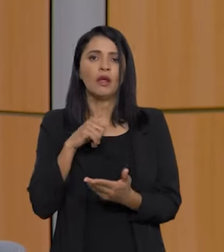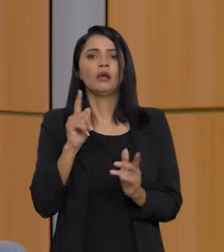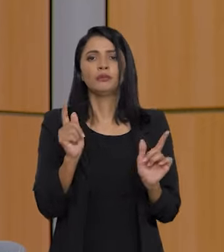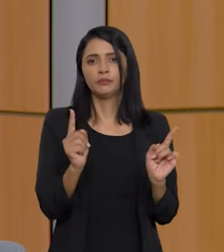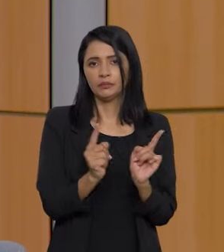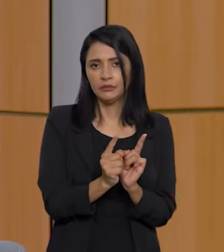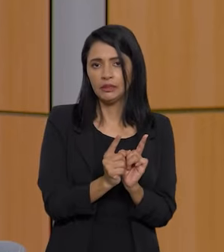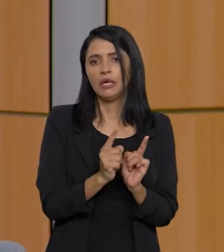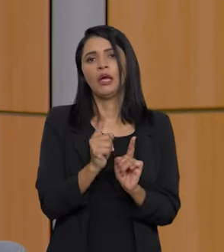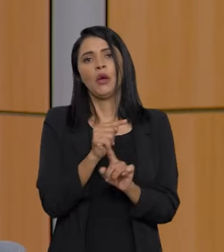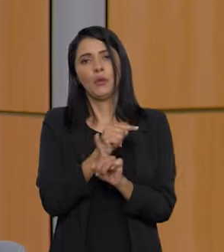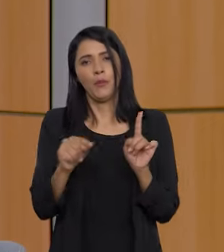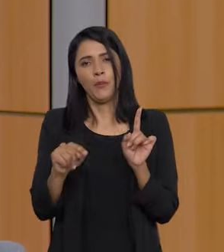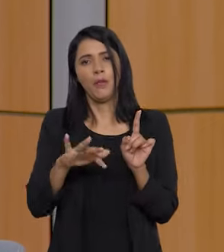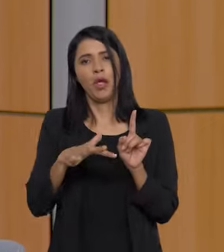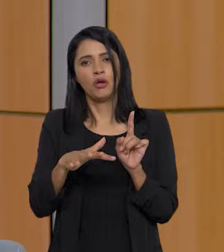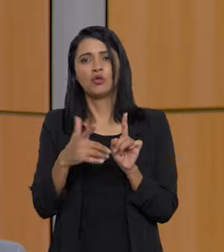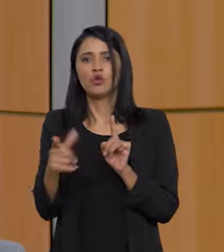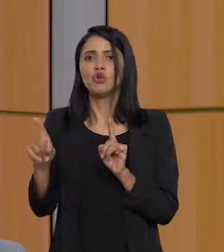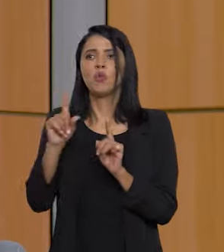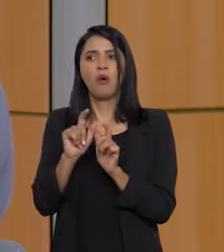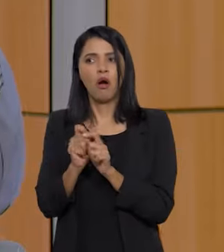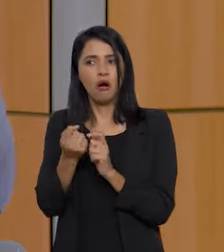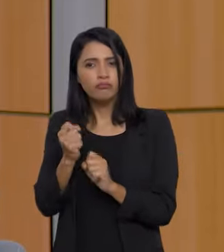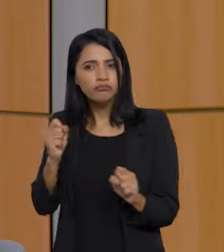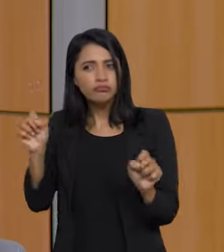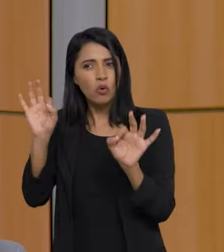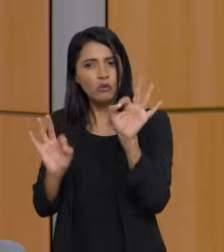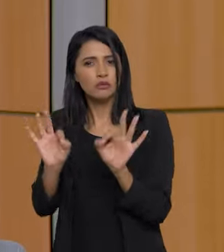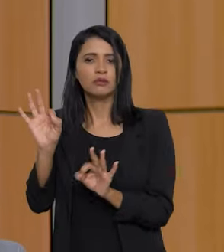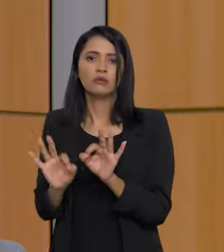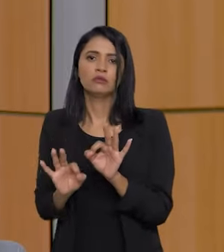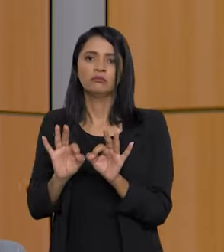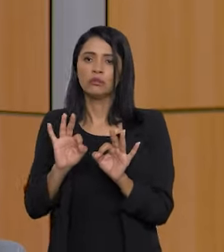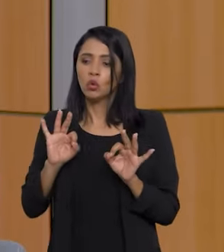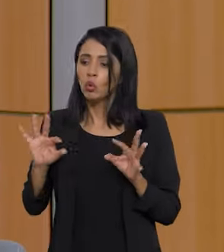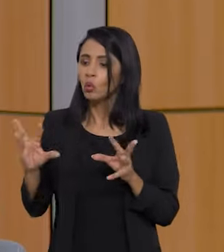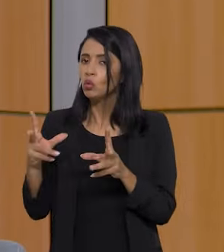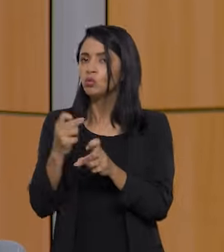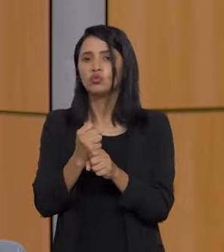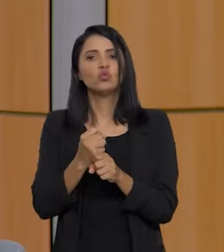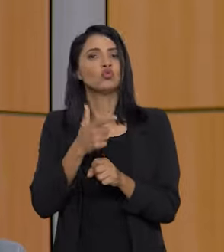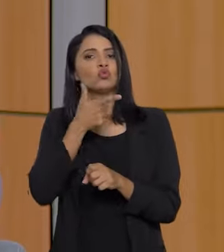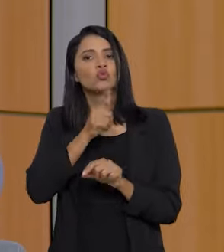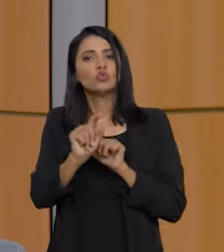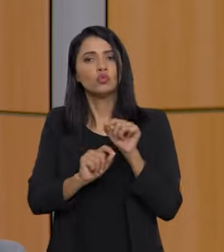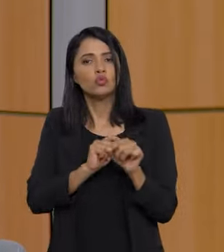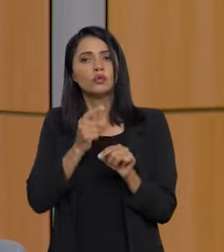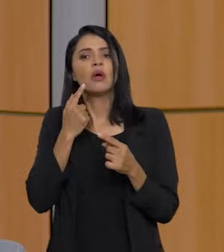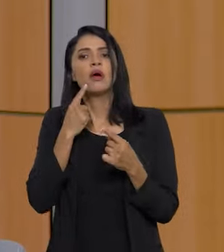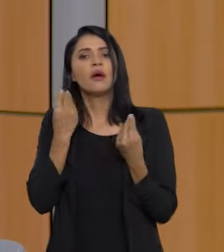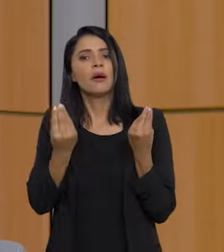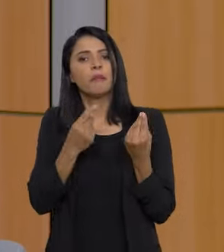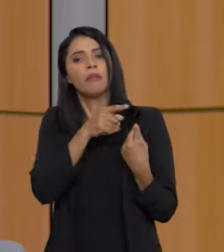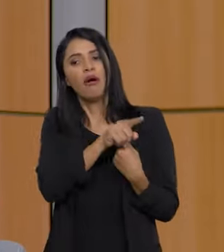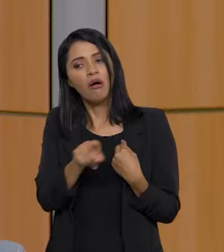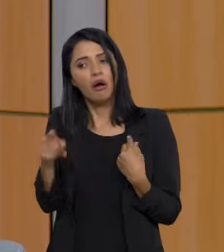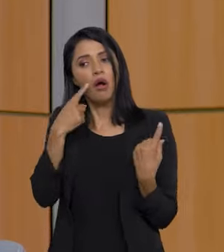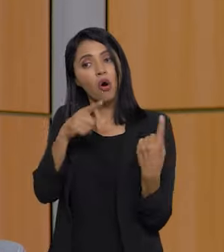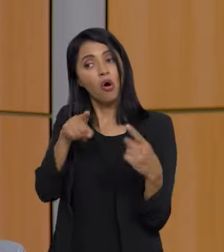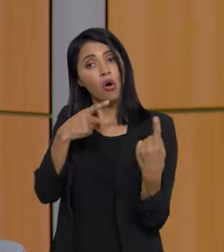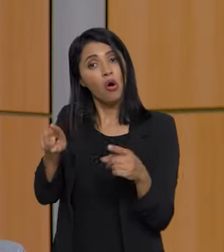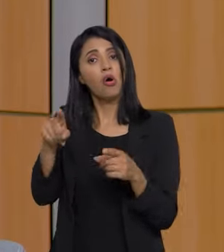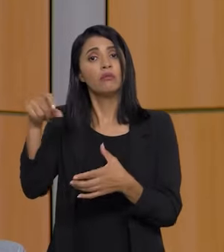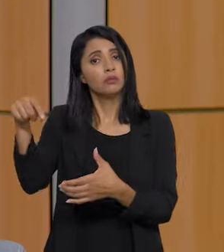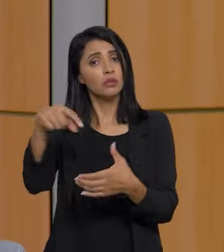médio e o mais estruturado. Nós queremos juntar todo mundo para desafiar a todos a produzir